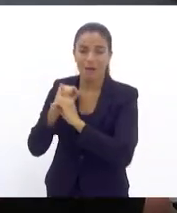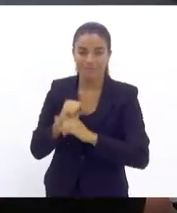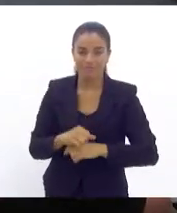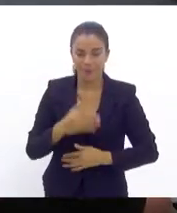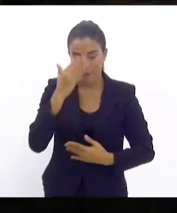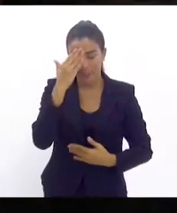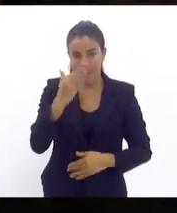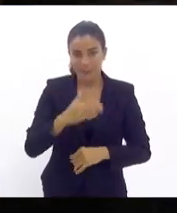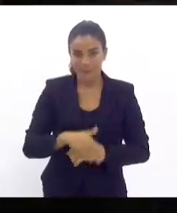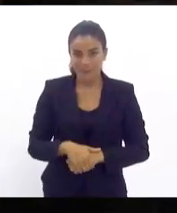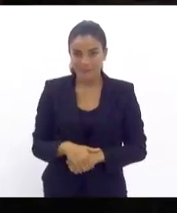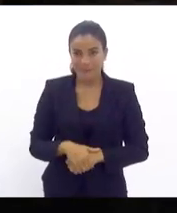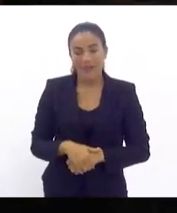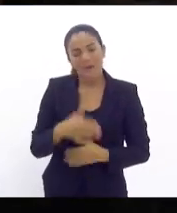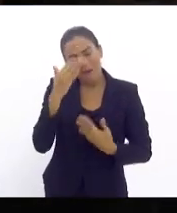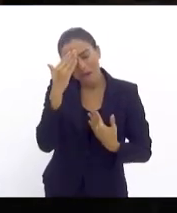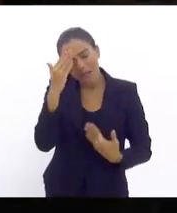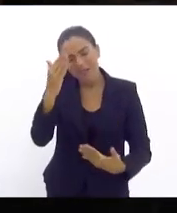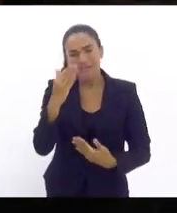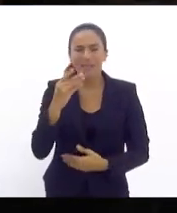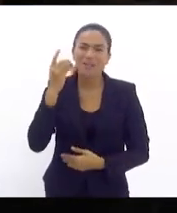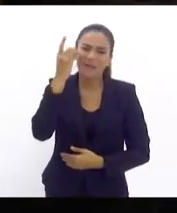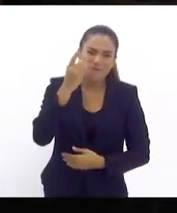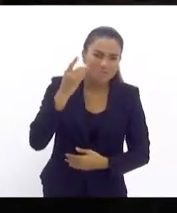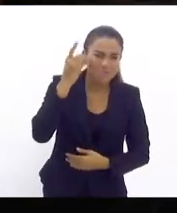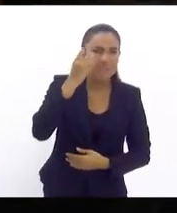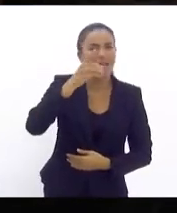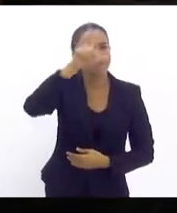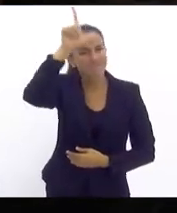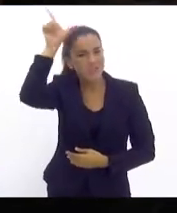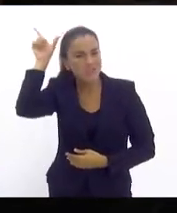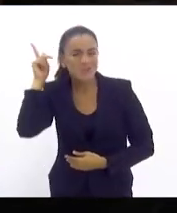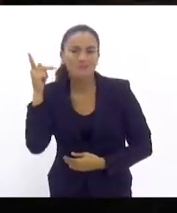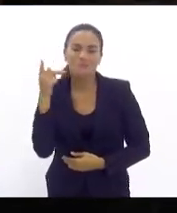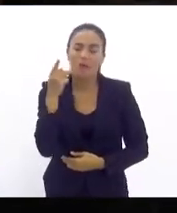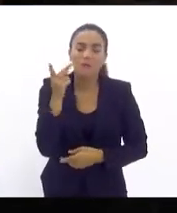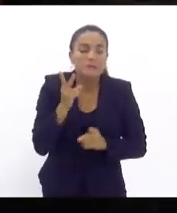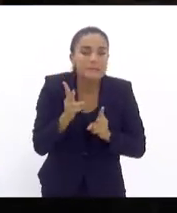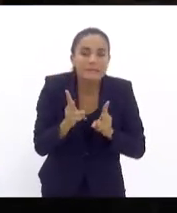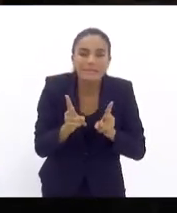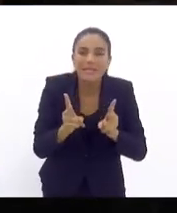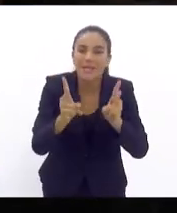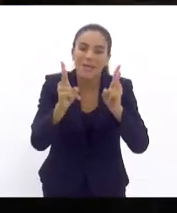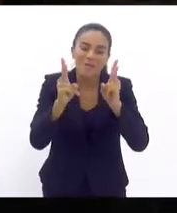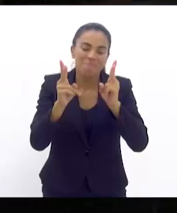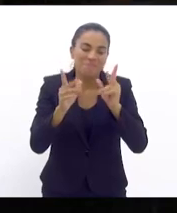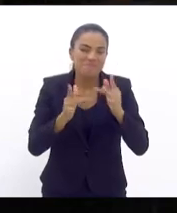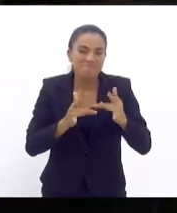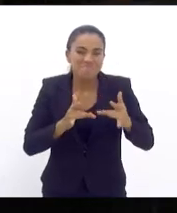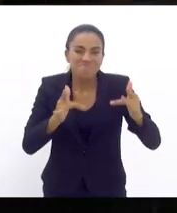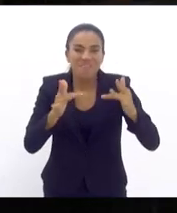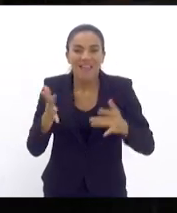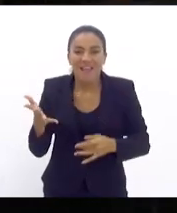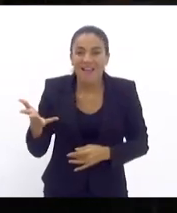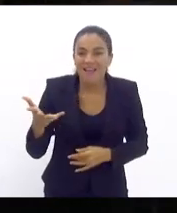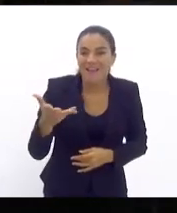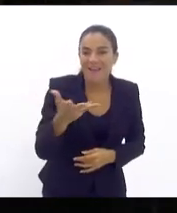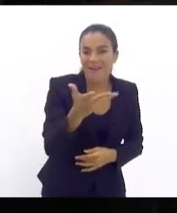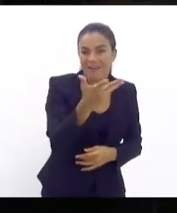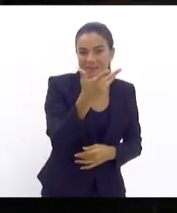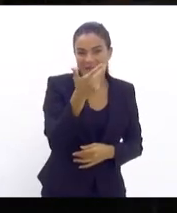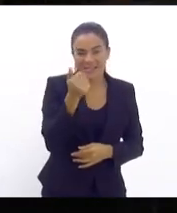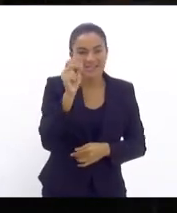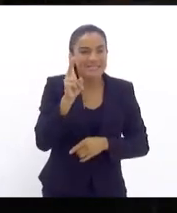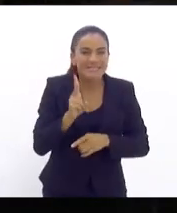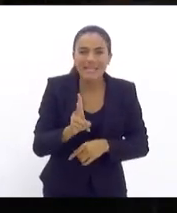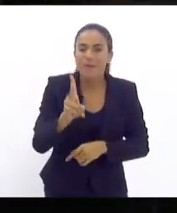Eu que agradeço o deputado Luiz Paulo pela sempre disposição e pela qualidade com que o senhor intervém no